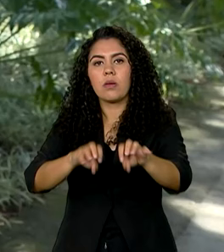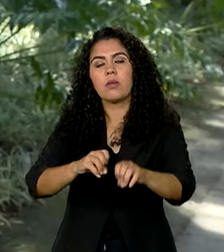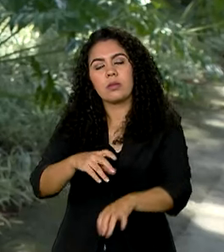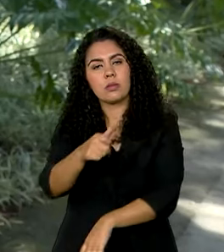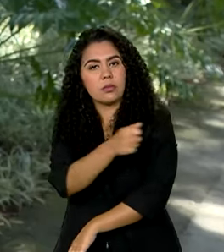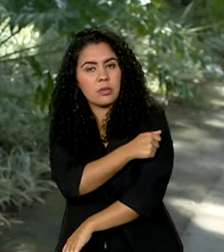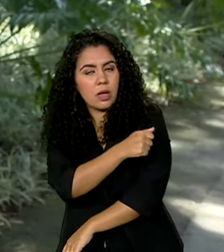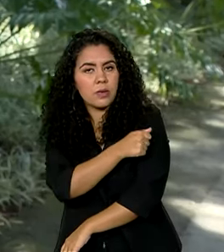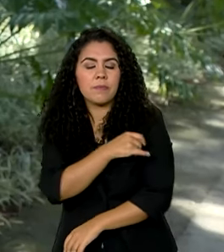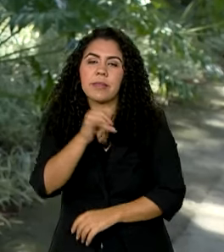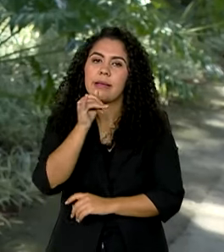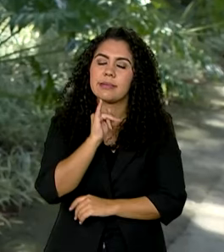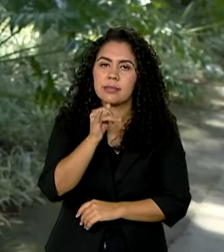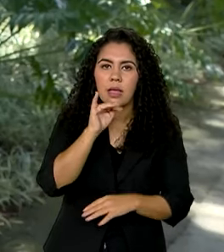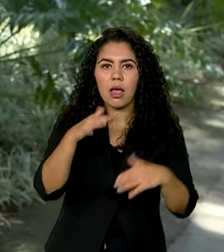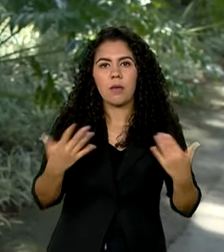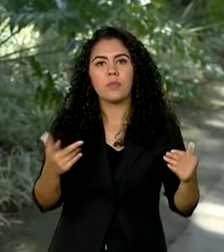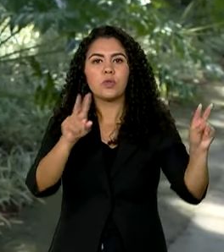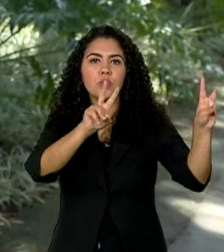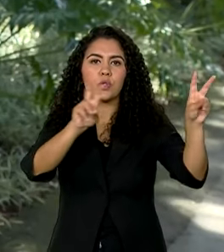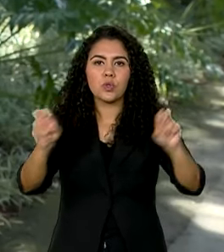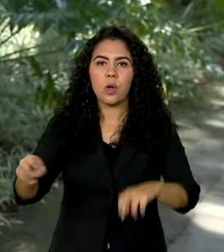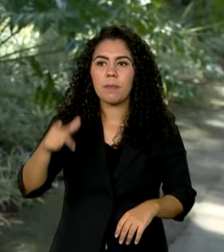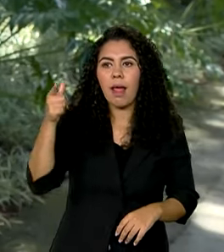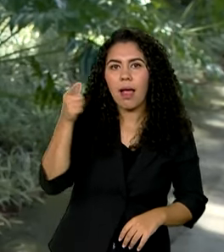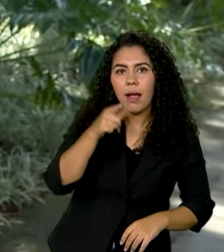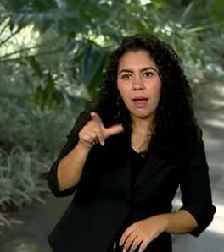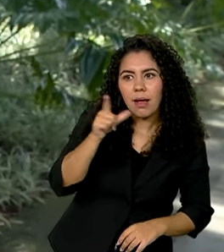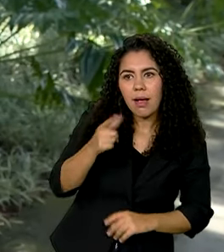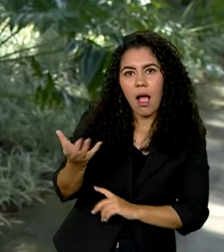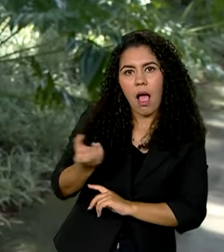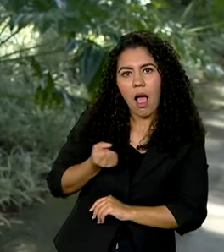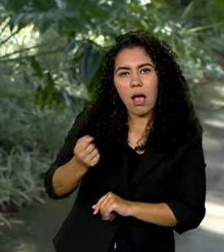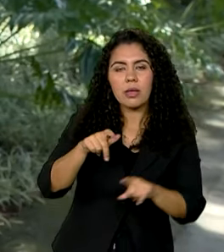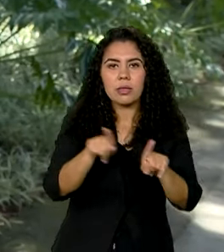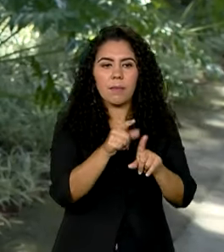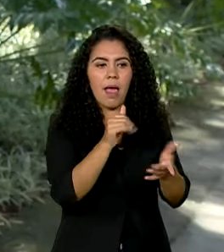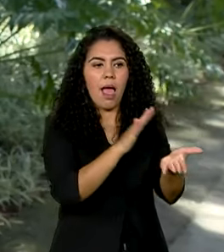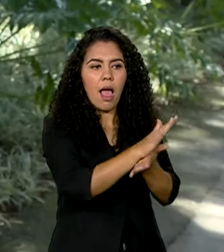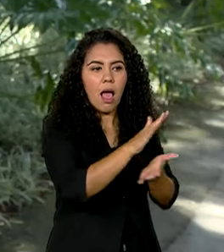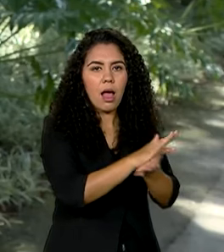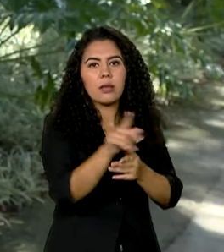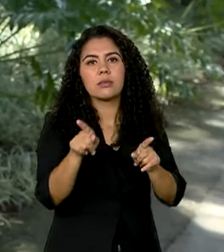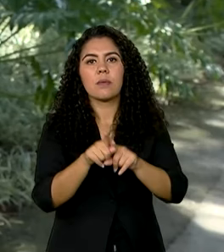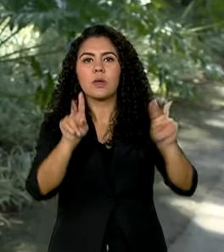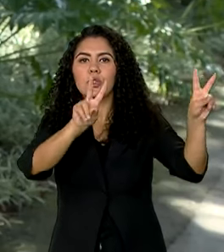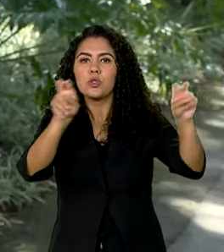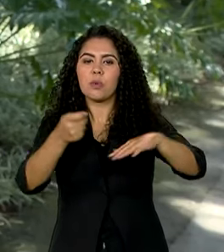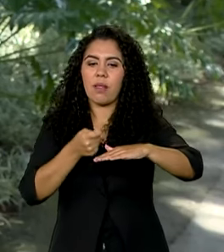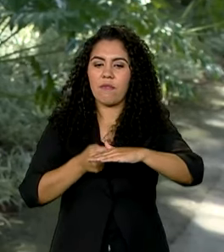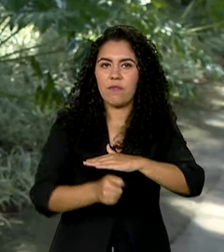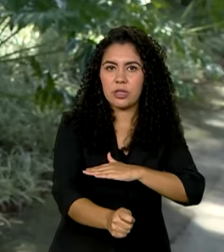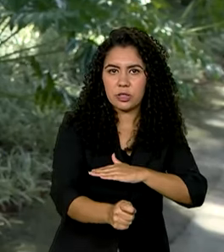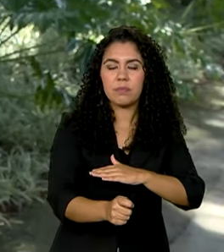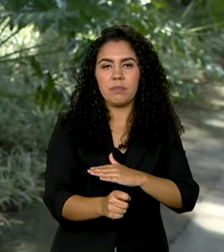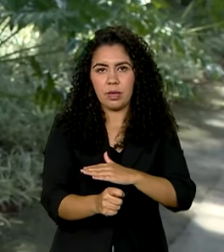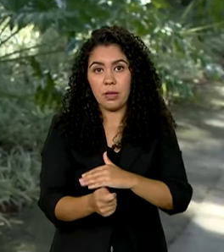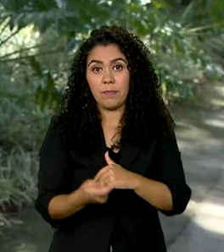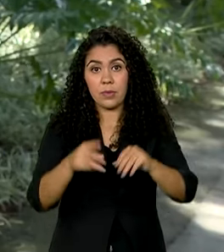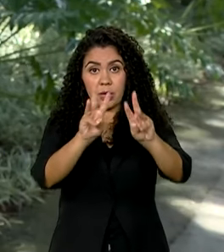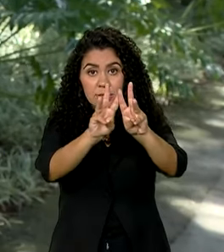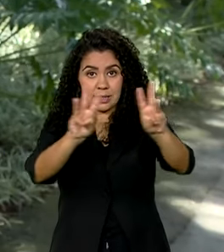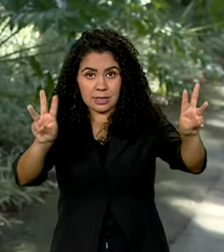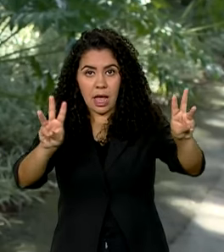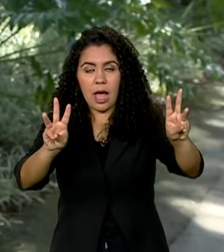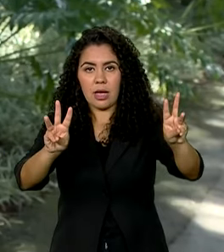com ferramentas, por exemplo, sobre ganhos e gastos e sobre investimentos. No site oficial